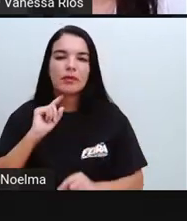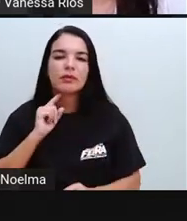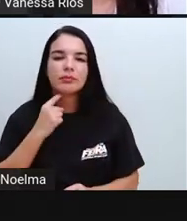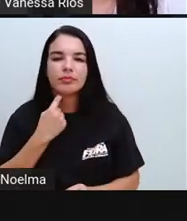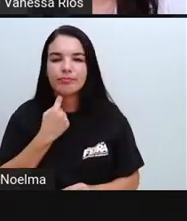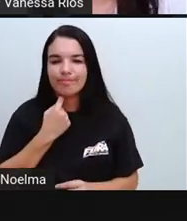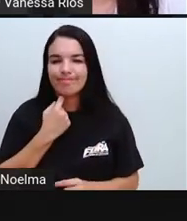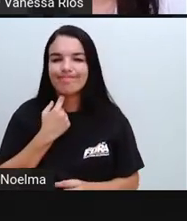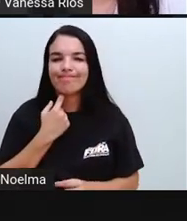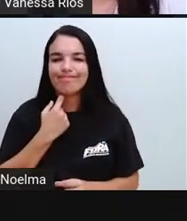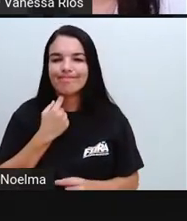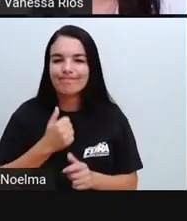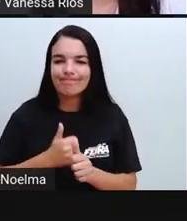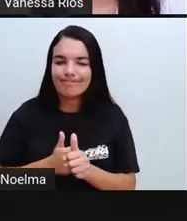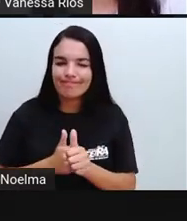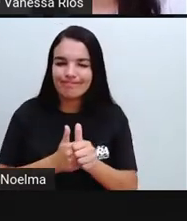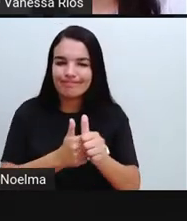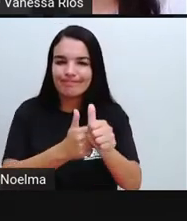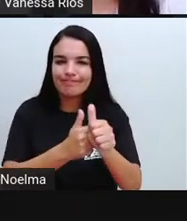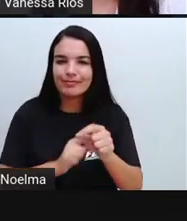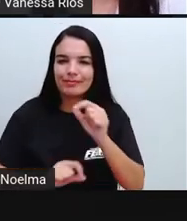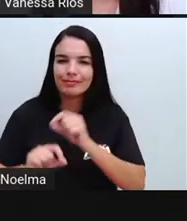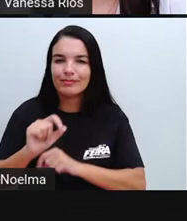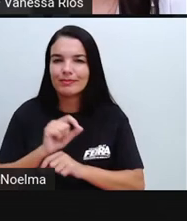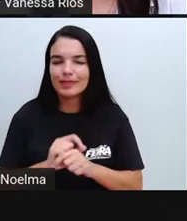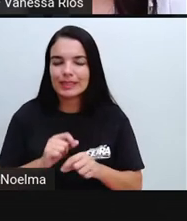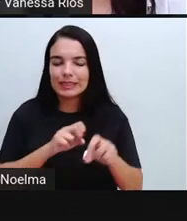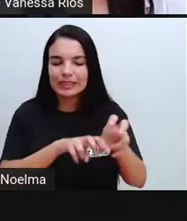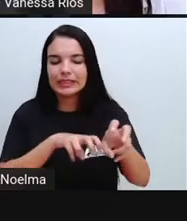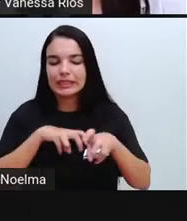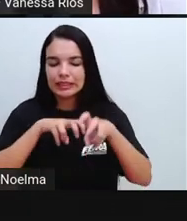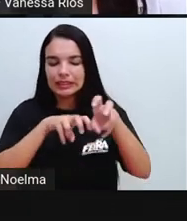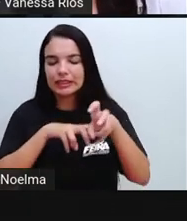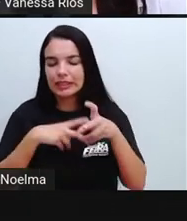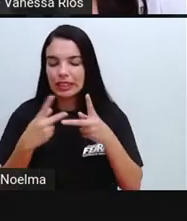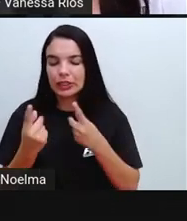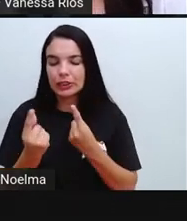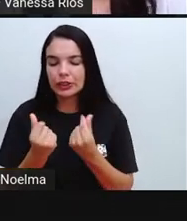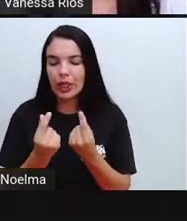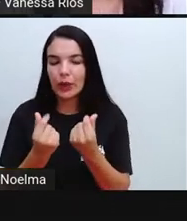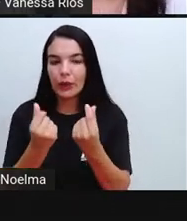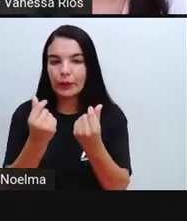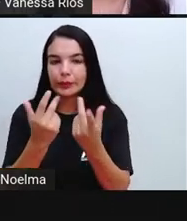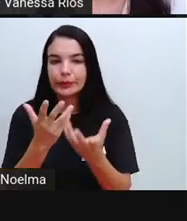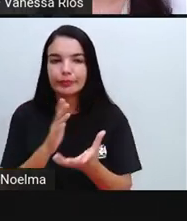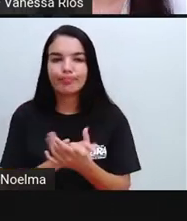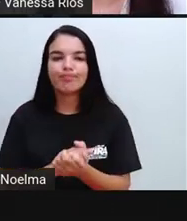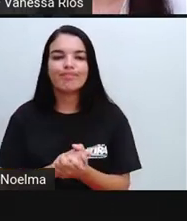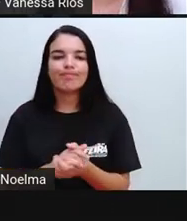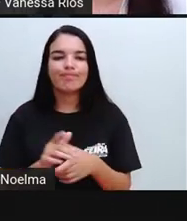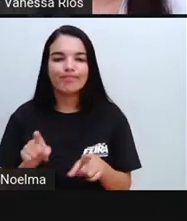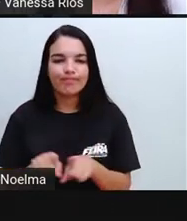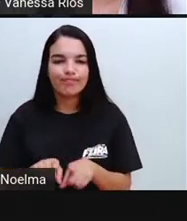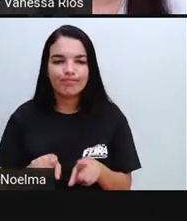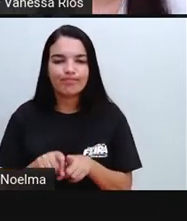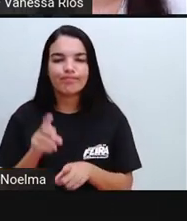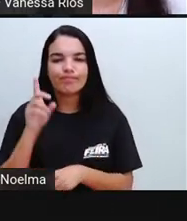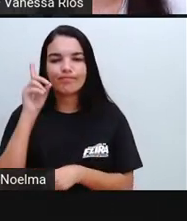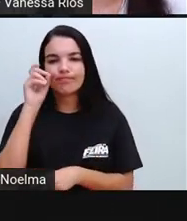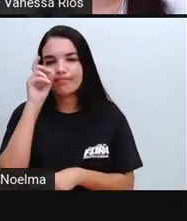E aí já traz mais dois problemas, né, enfrentar as questões do desmatamento, enfrentar as questões da